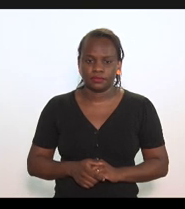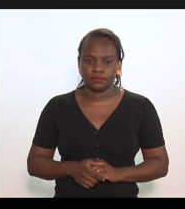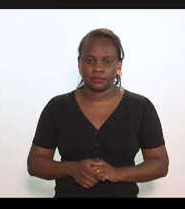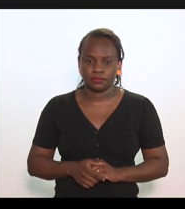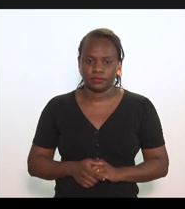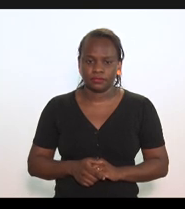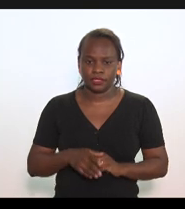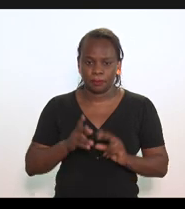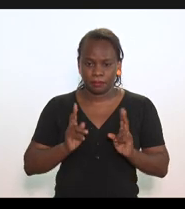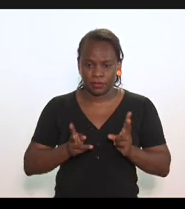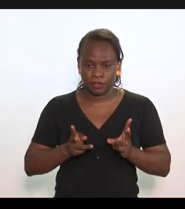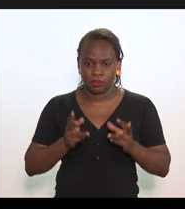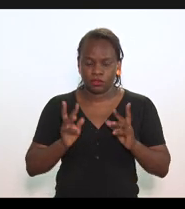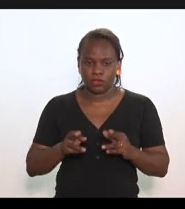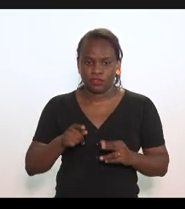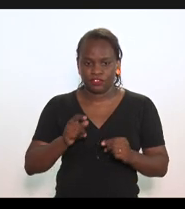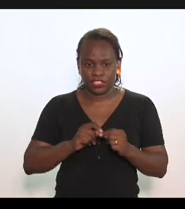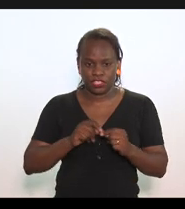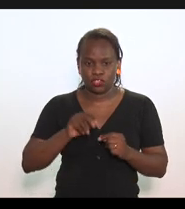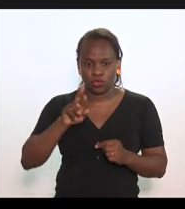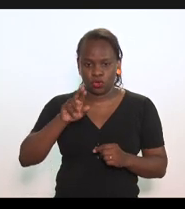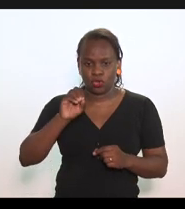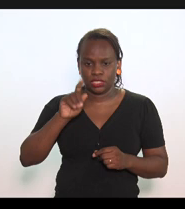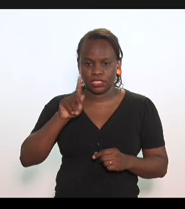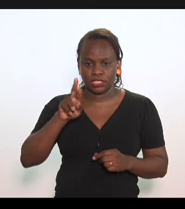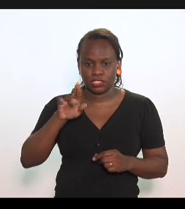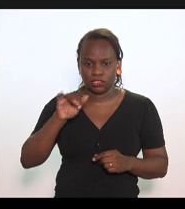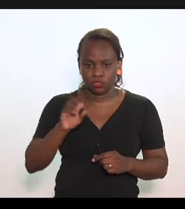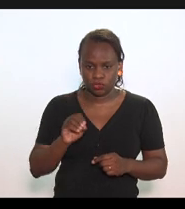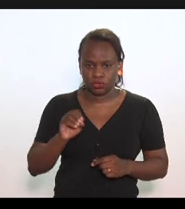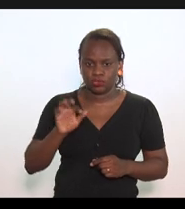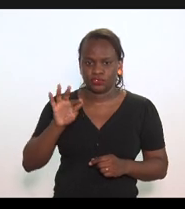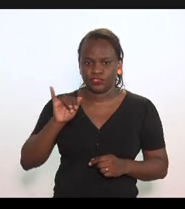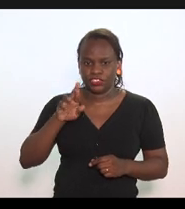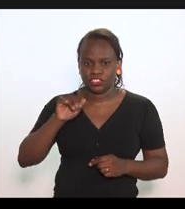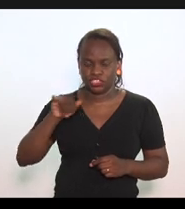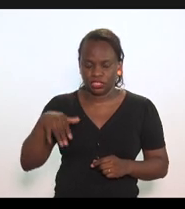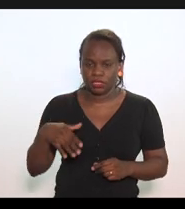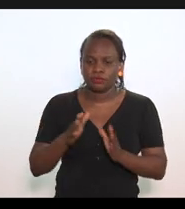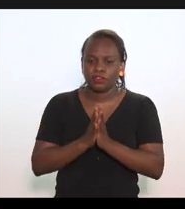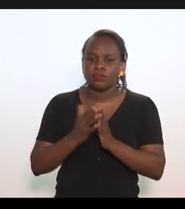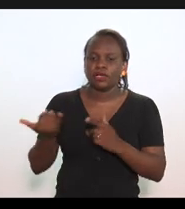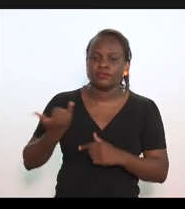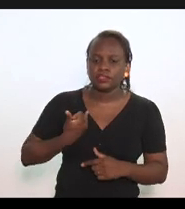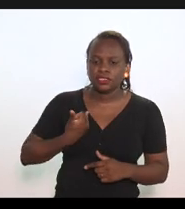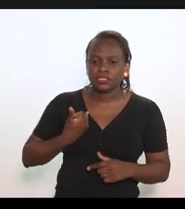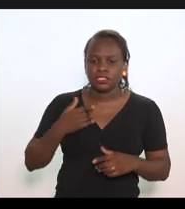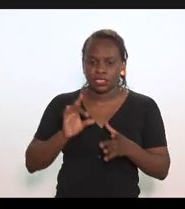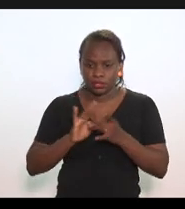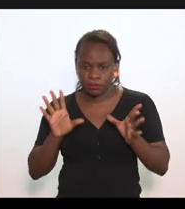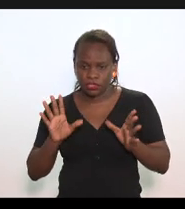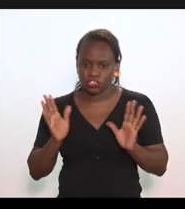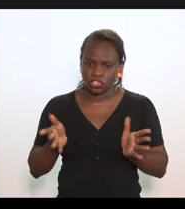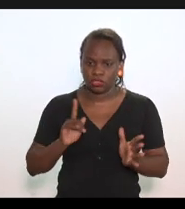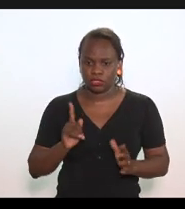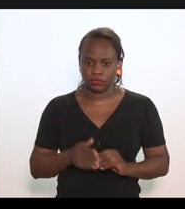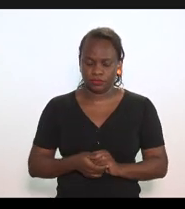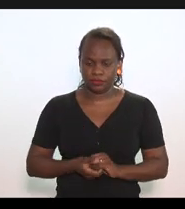Fazer a mesma coisa que fez com o Rodrigo da Firjan. Me avisem por gentileza quando estiver liberado.